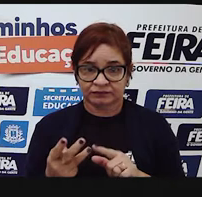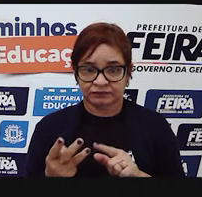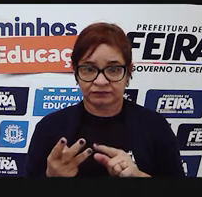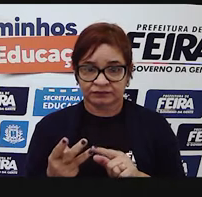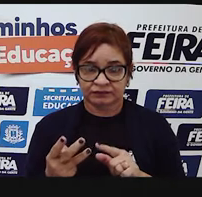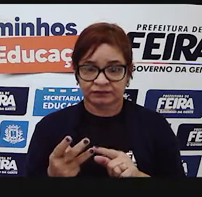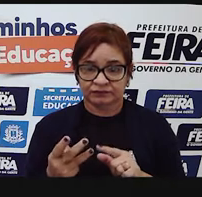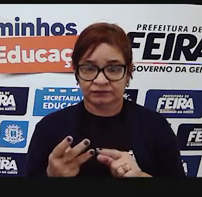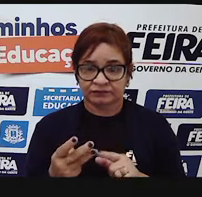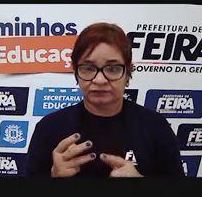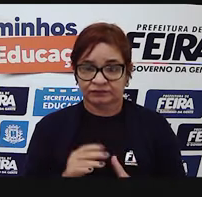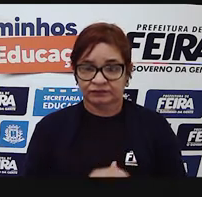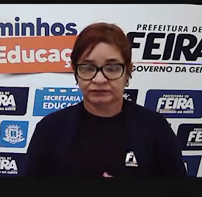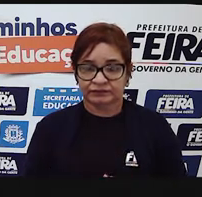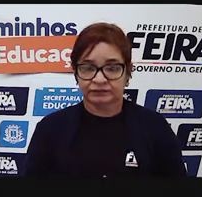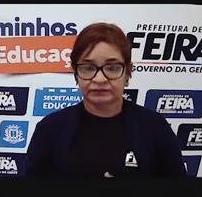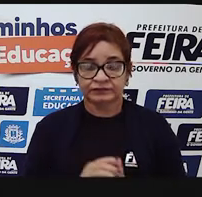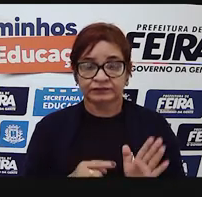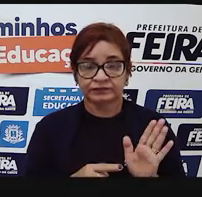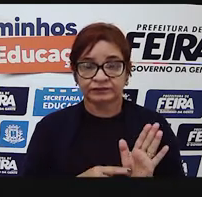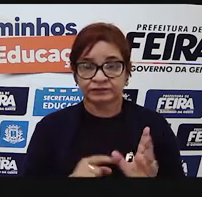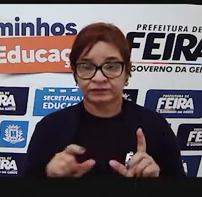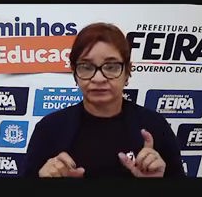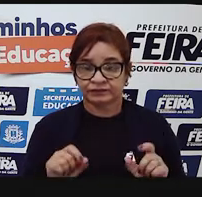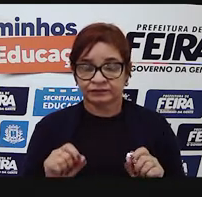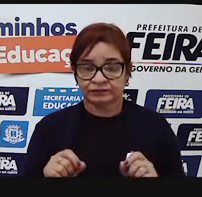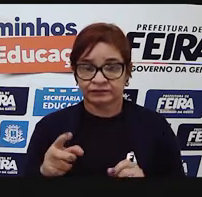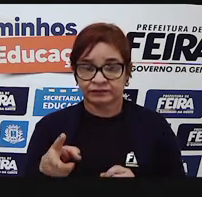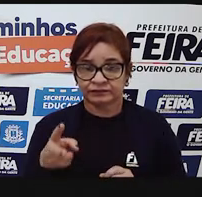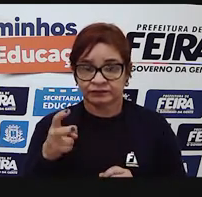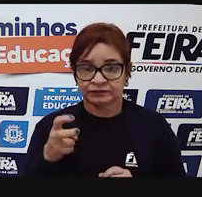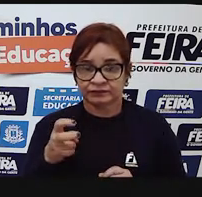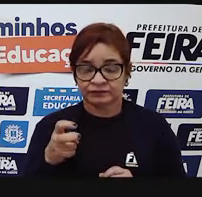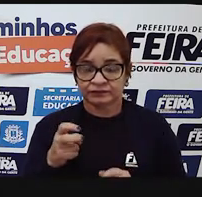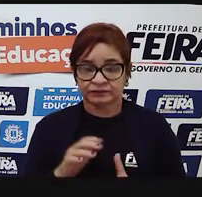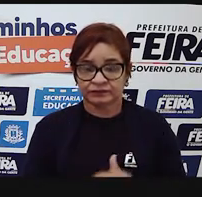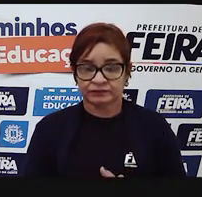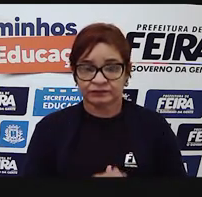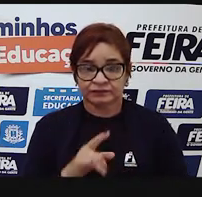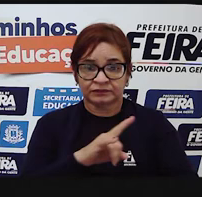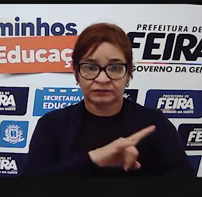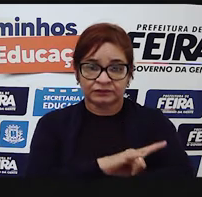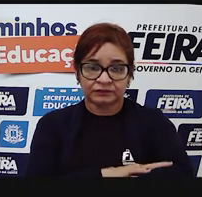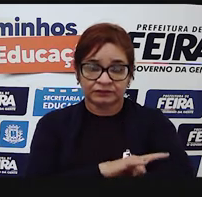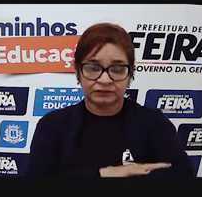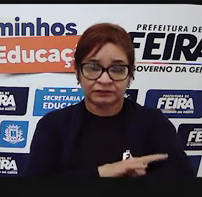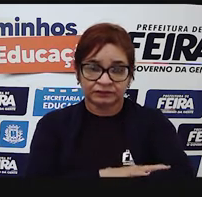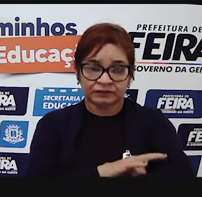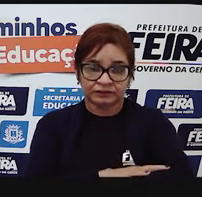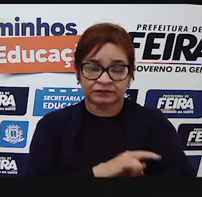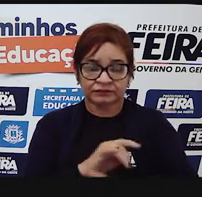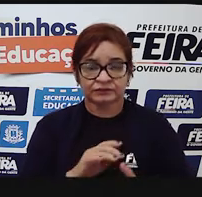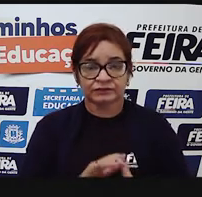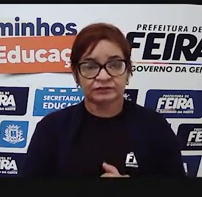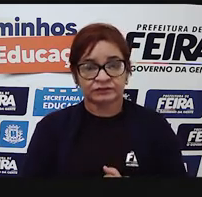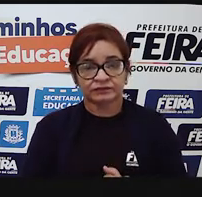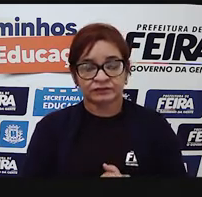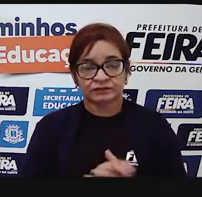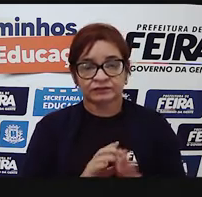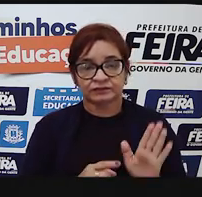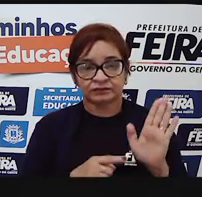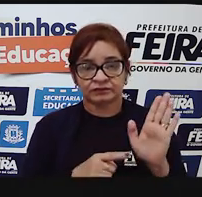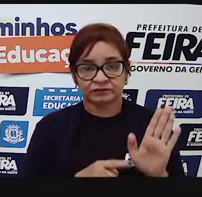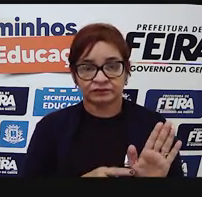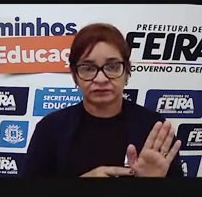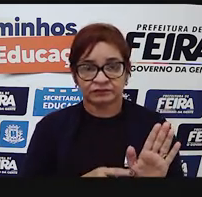imagem, figurinha, ela mostra o que a gente costuma ver nas portas, geralmente de banheiros, em locais públicos, indicando